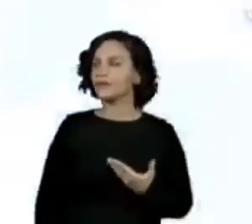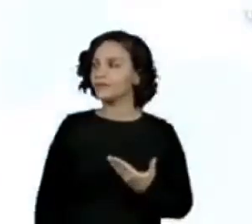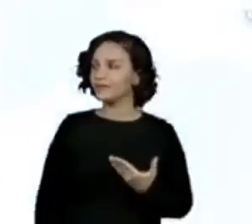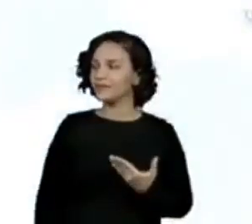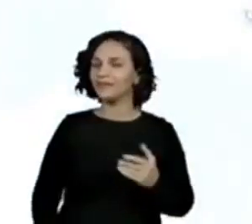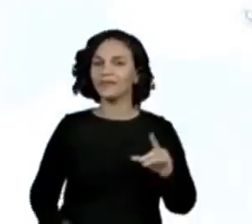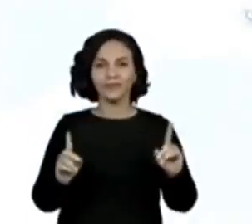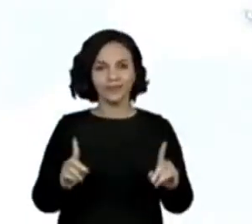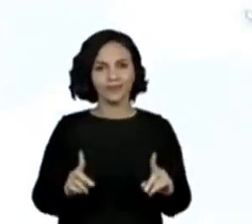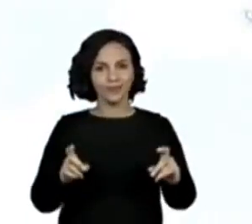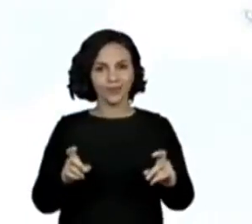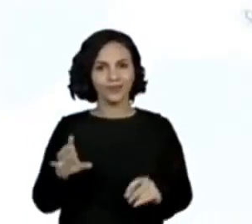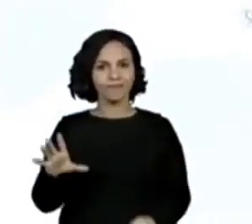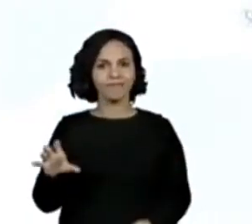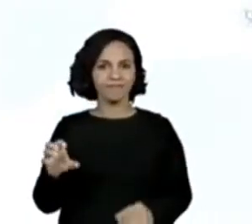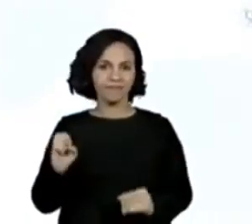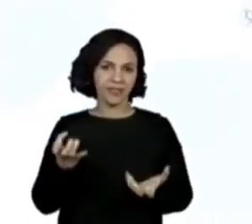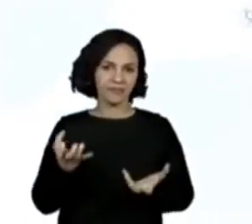Olha lá.